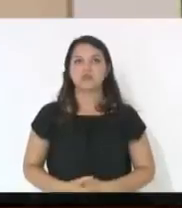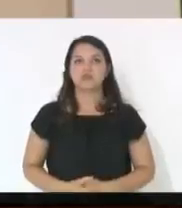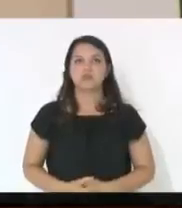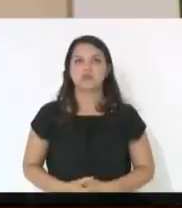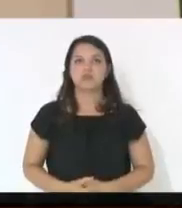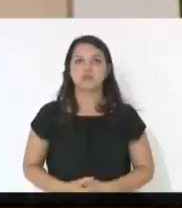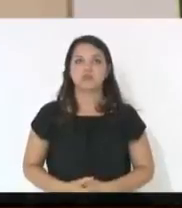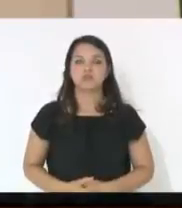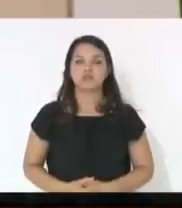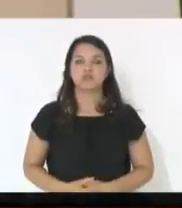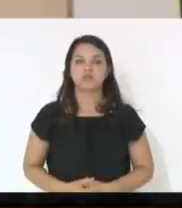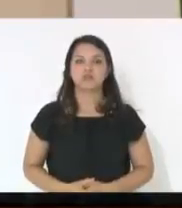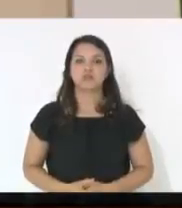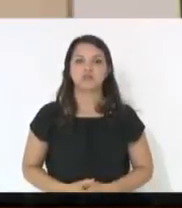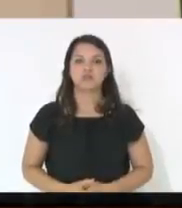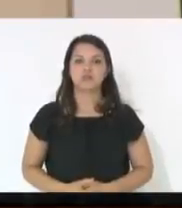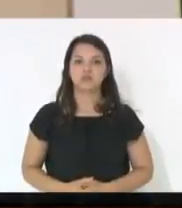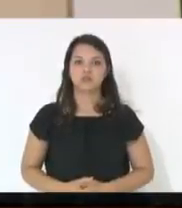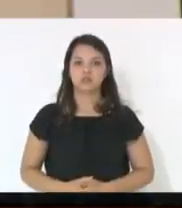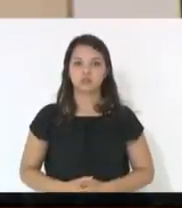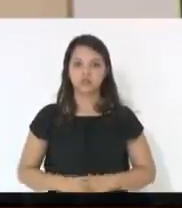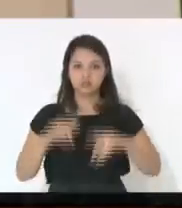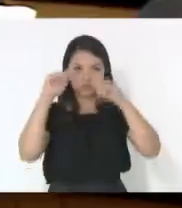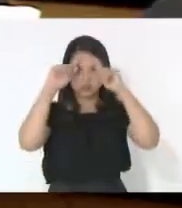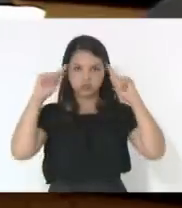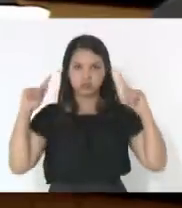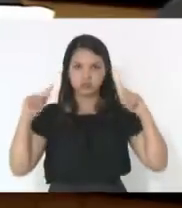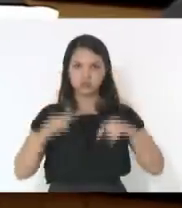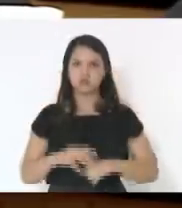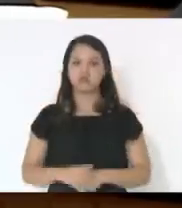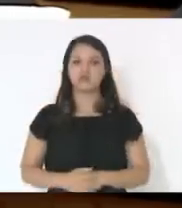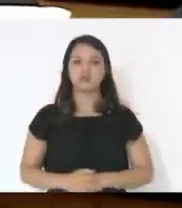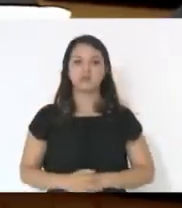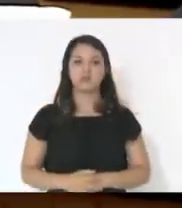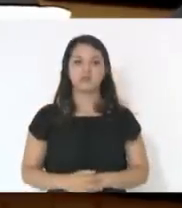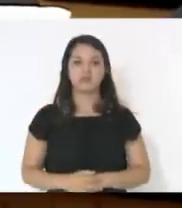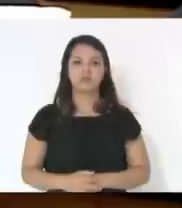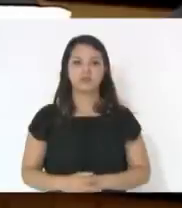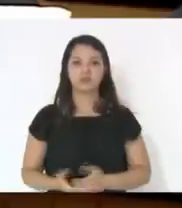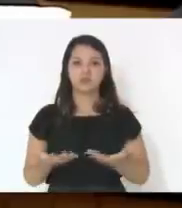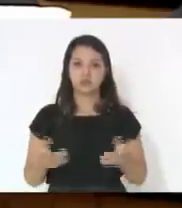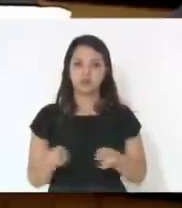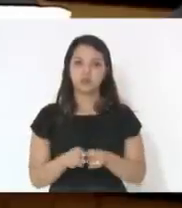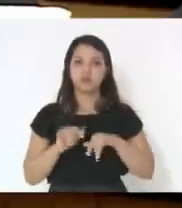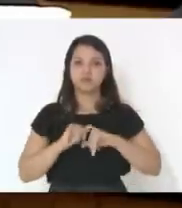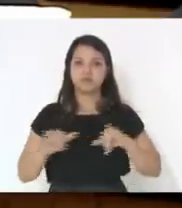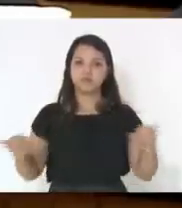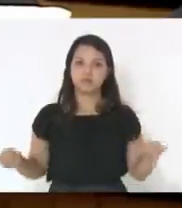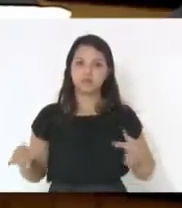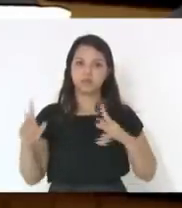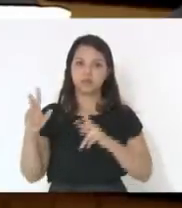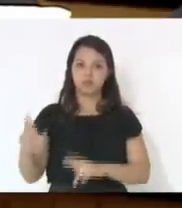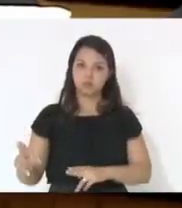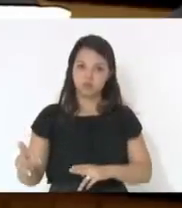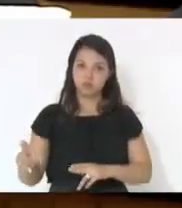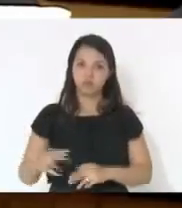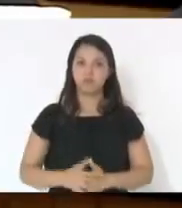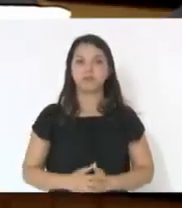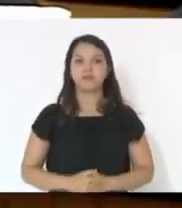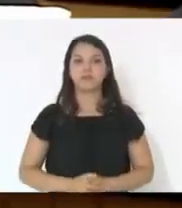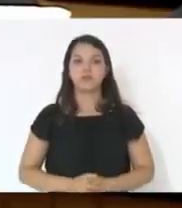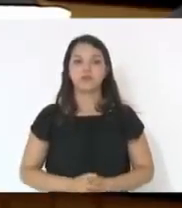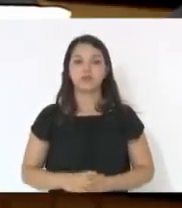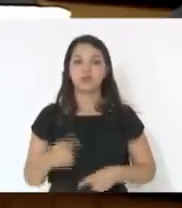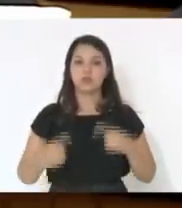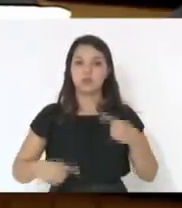Uma palavra ao deputado Neody Saretto. Senhor presidente, queria me manifestar também na mesma esteira até pelo debate